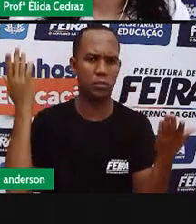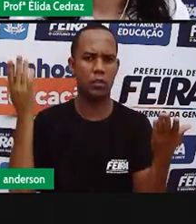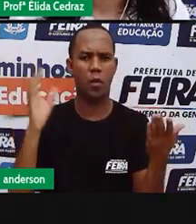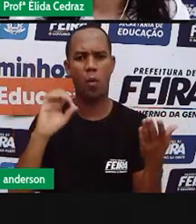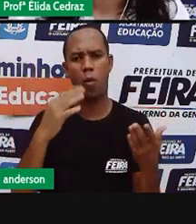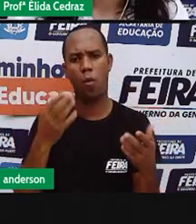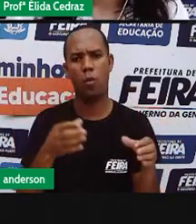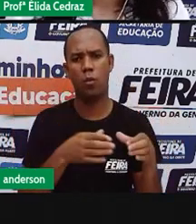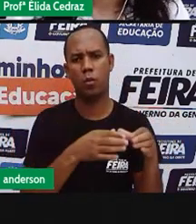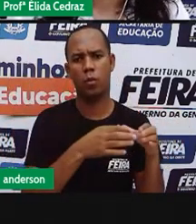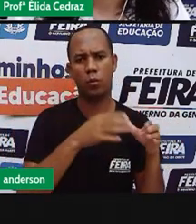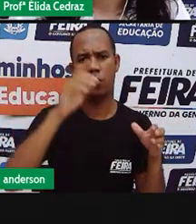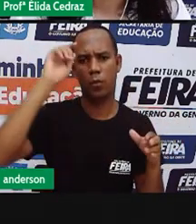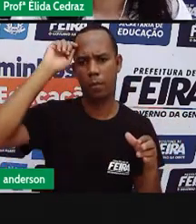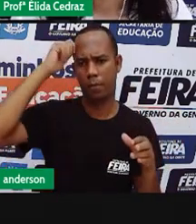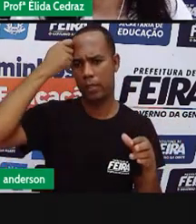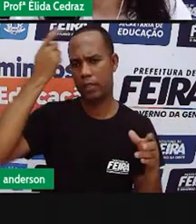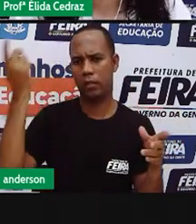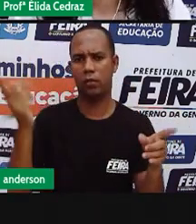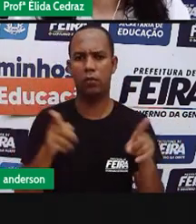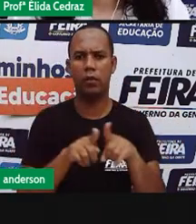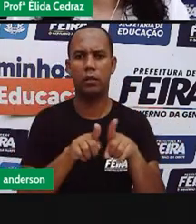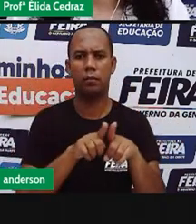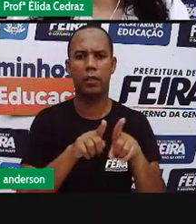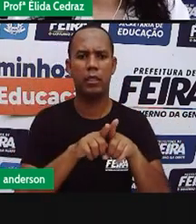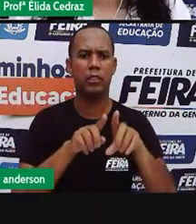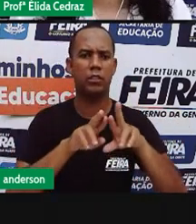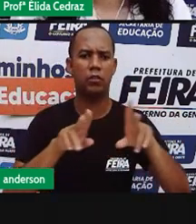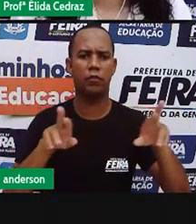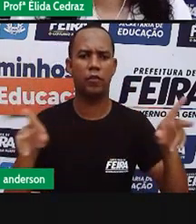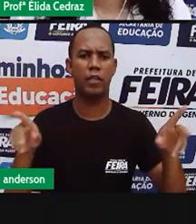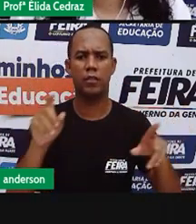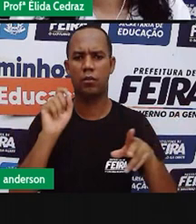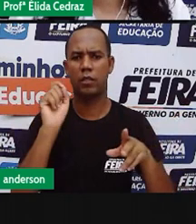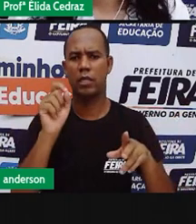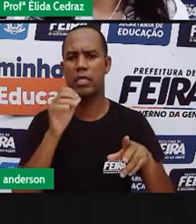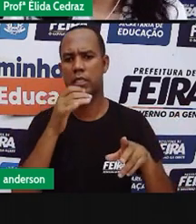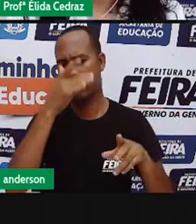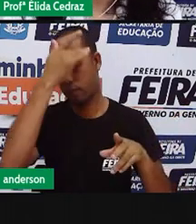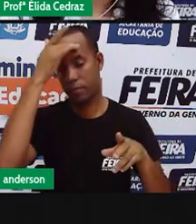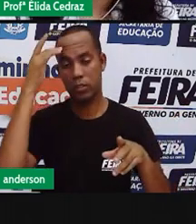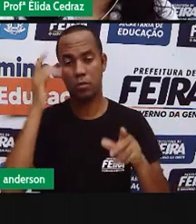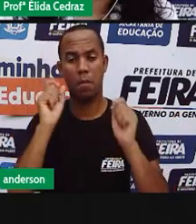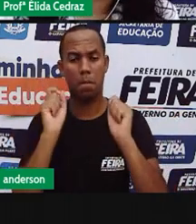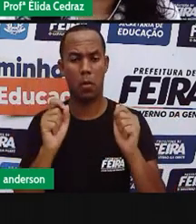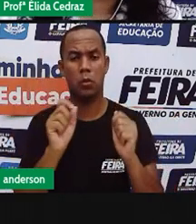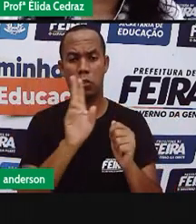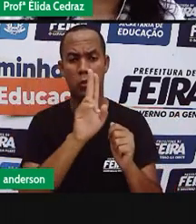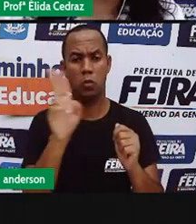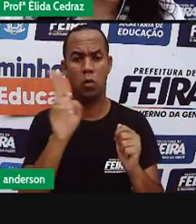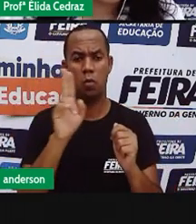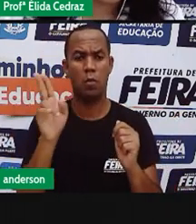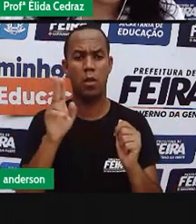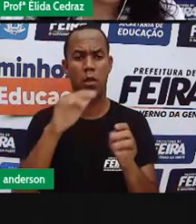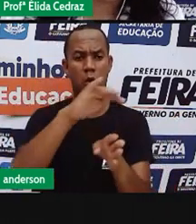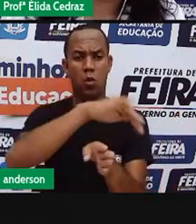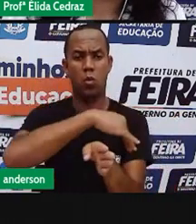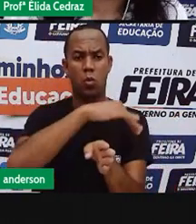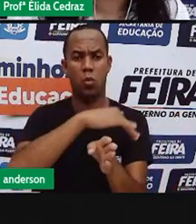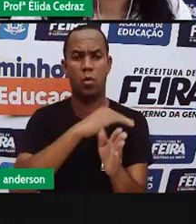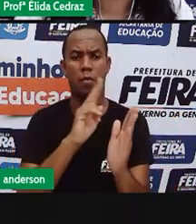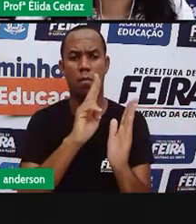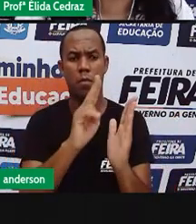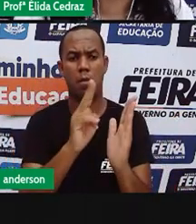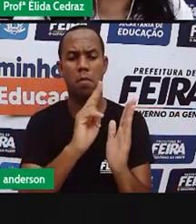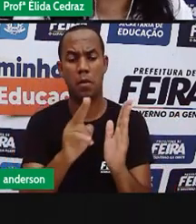arrodescendentes, entre tantas outras possibilidades de homenagem. Aqui no bairro Cidade Nova,